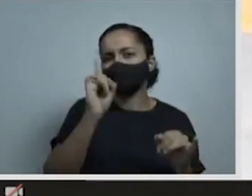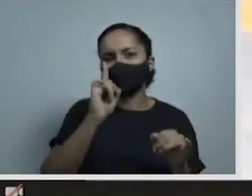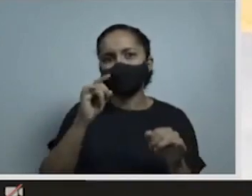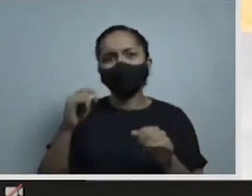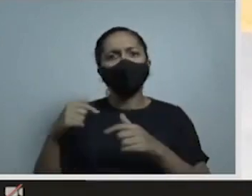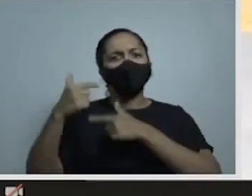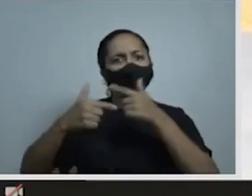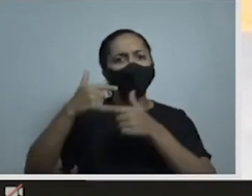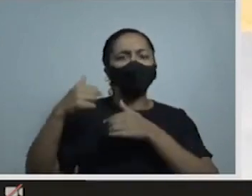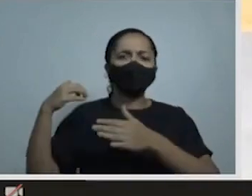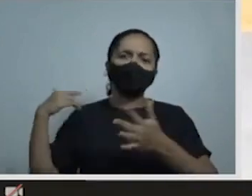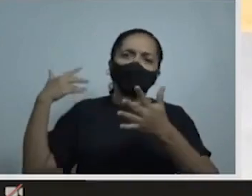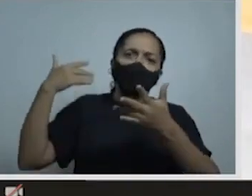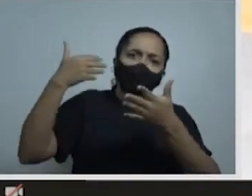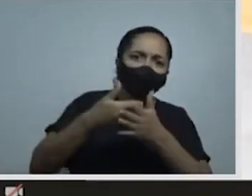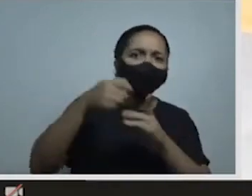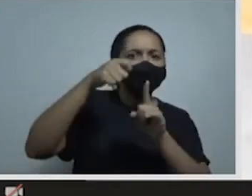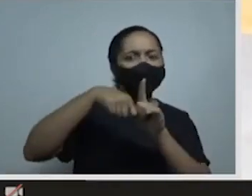São trabalhos de sete meses.